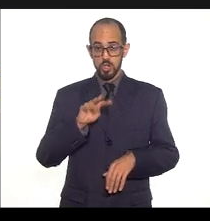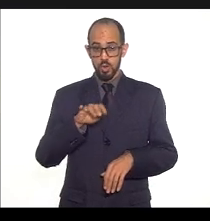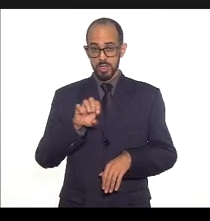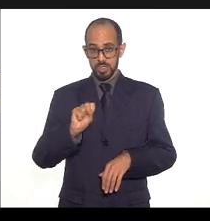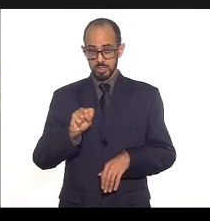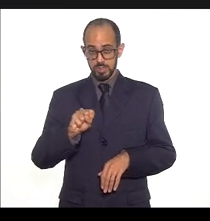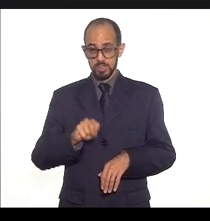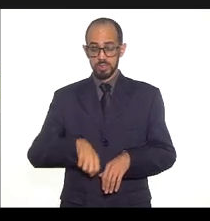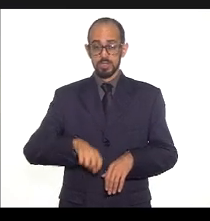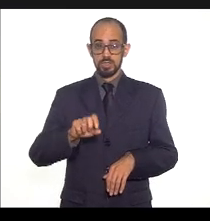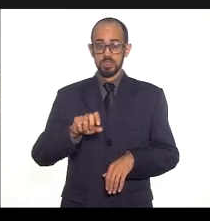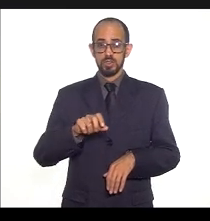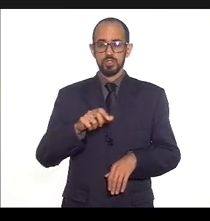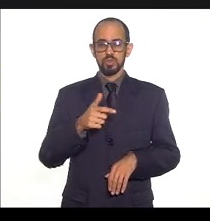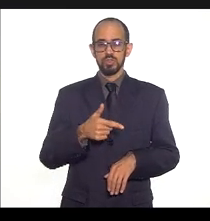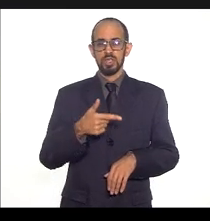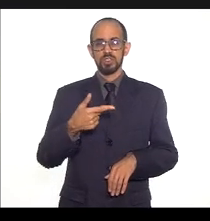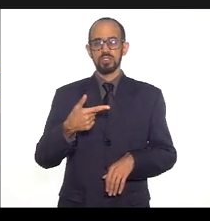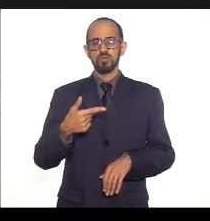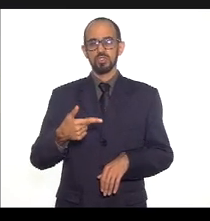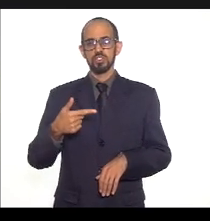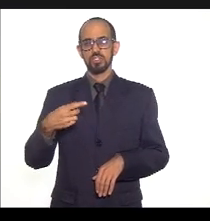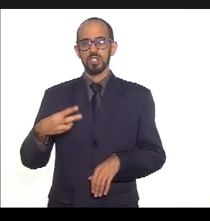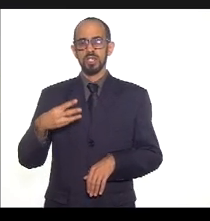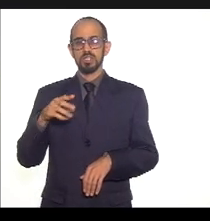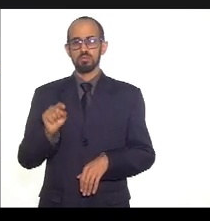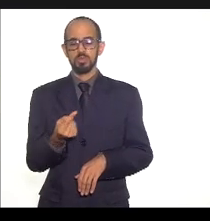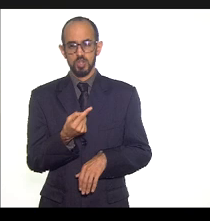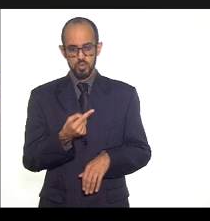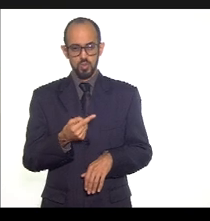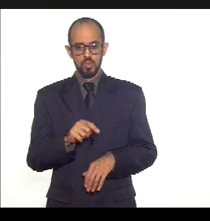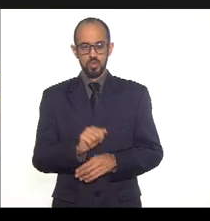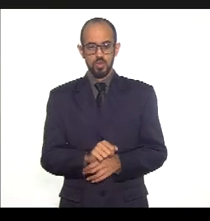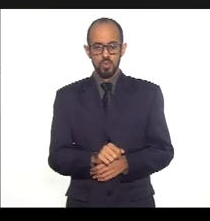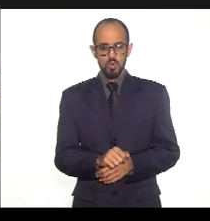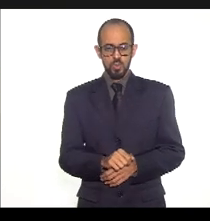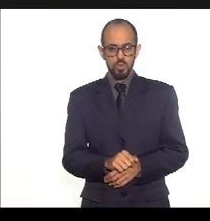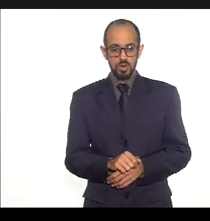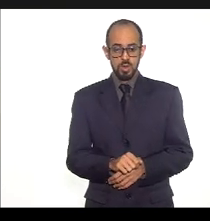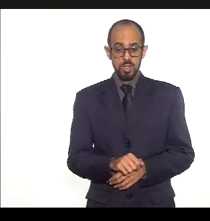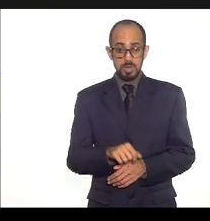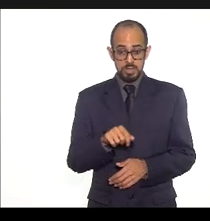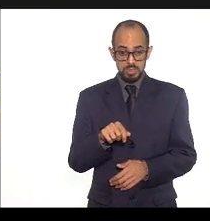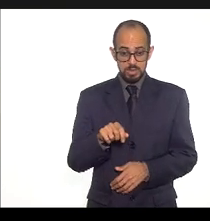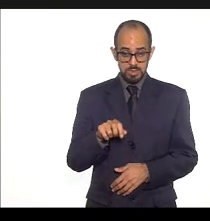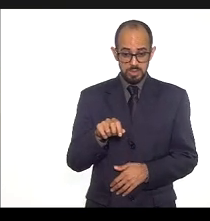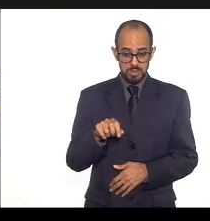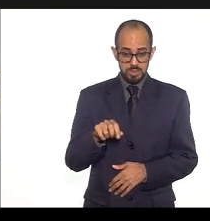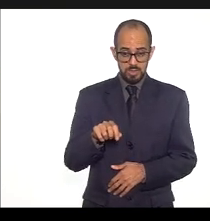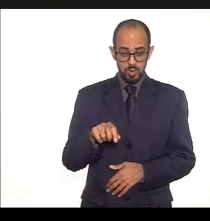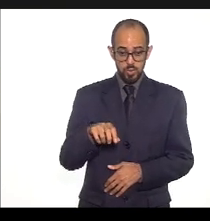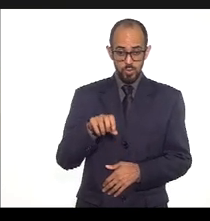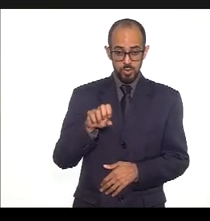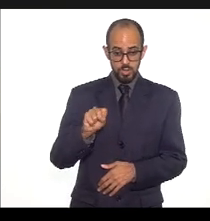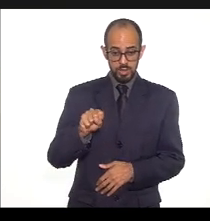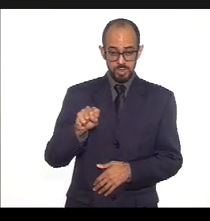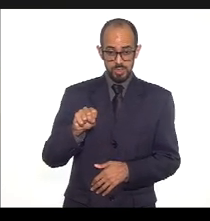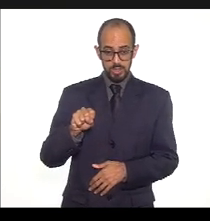milhões 223 mil 223 mil e 4 87